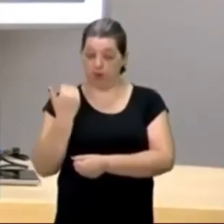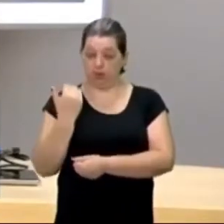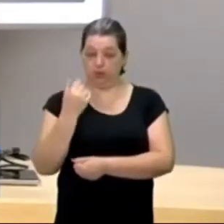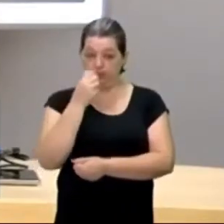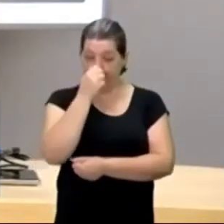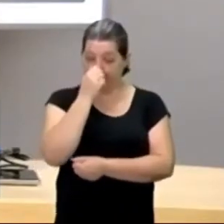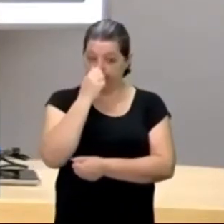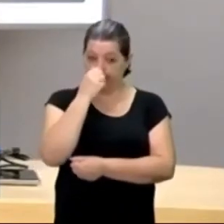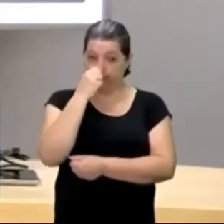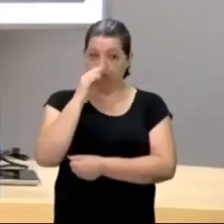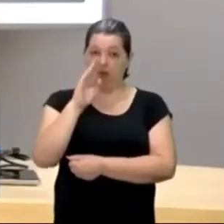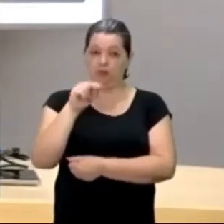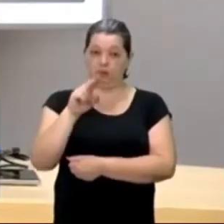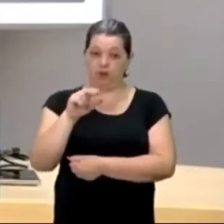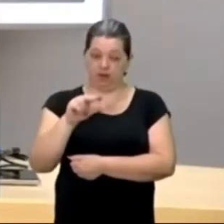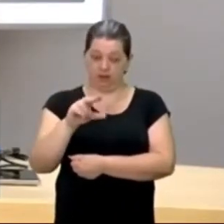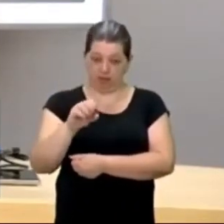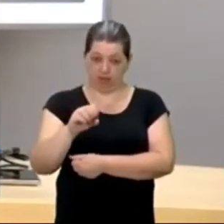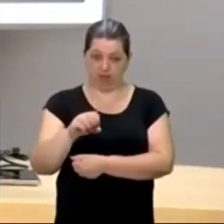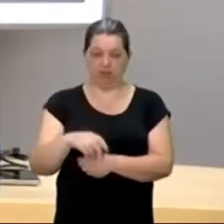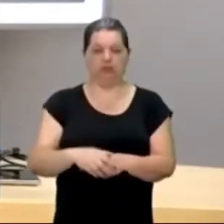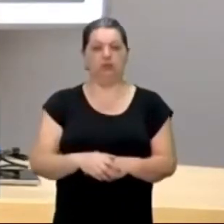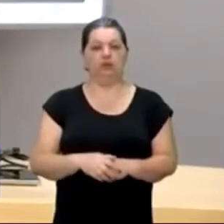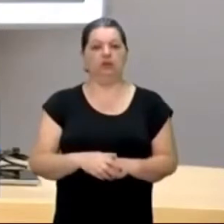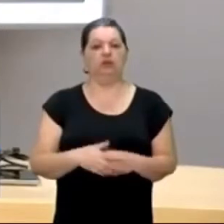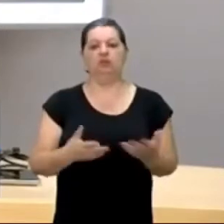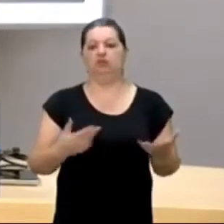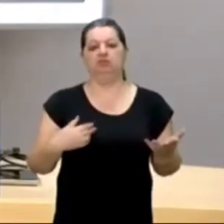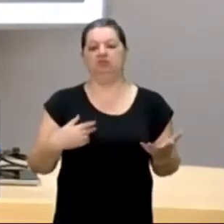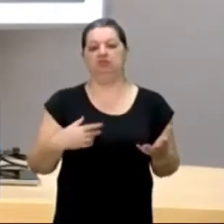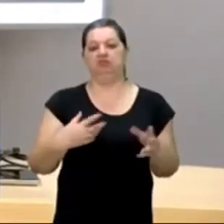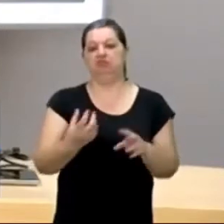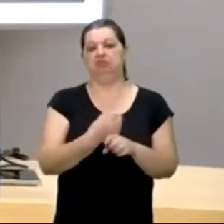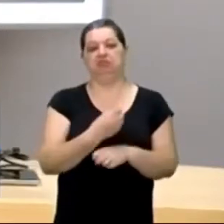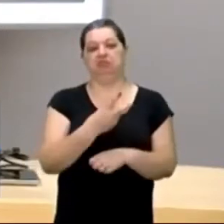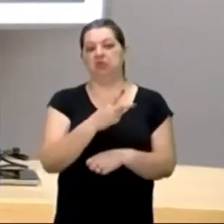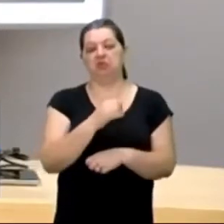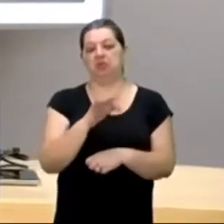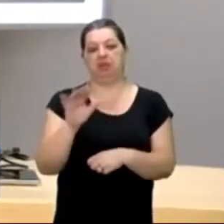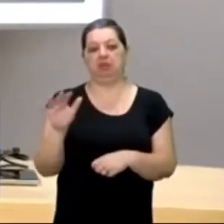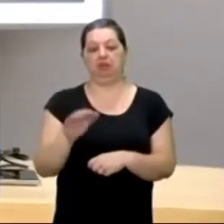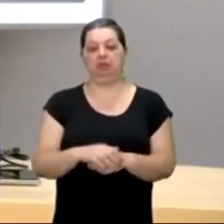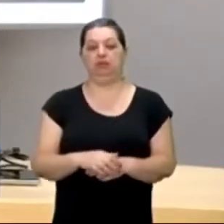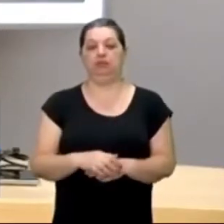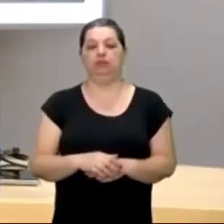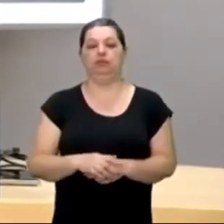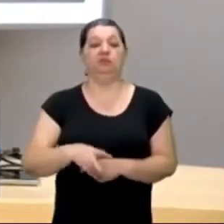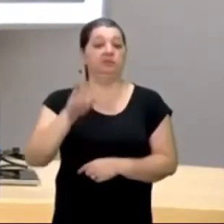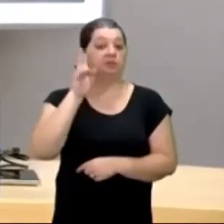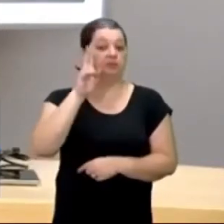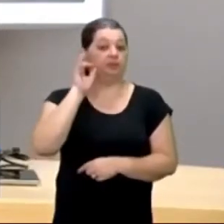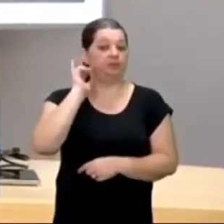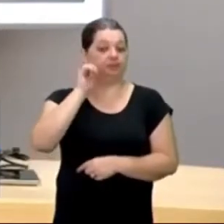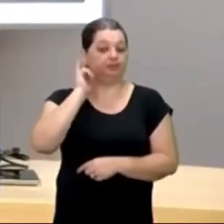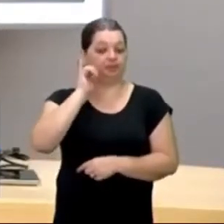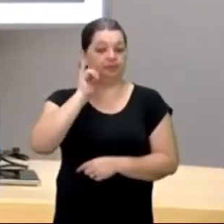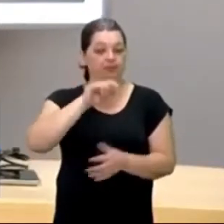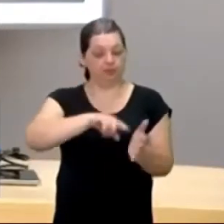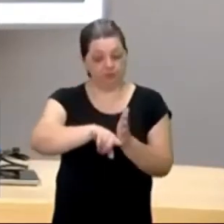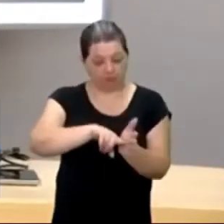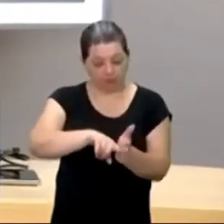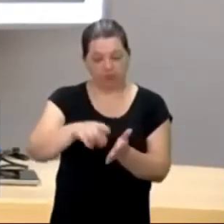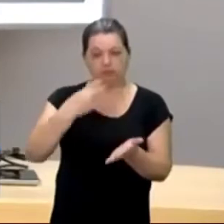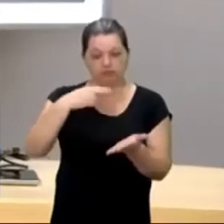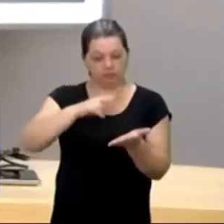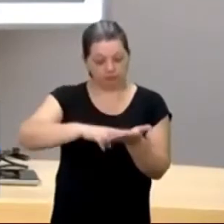um lado, o narrador, em dois mil e, tanto, contando, a investigação dele, lendo carta,